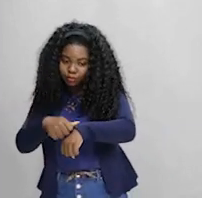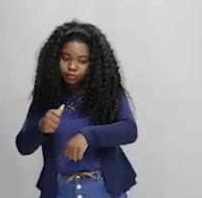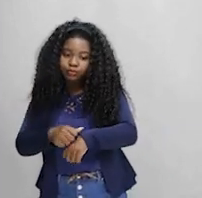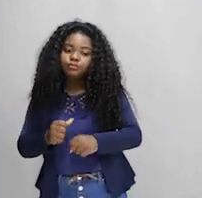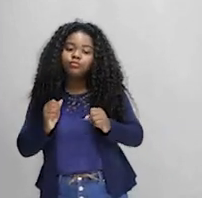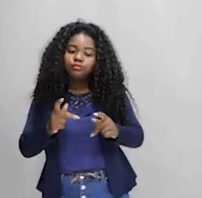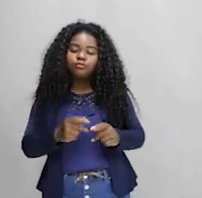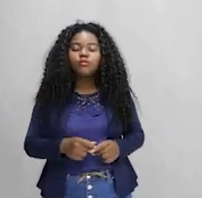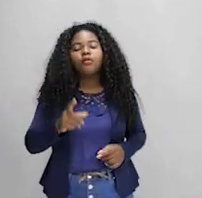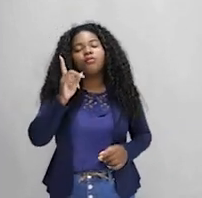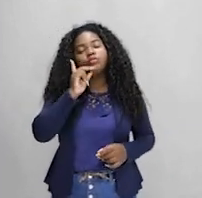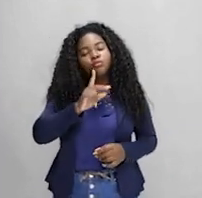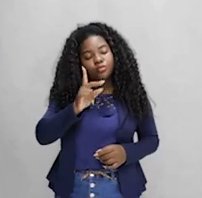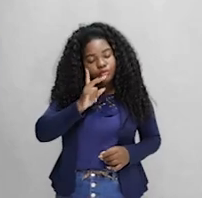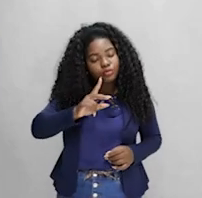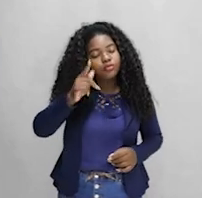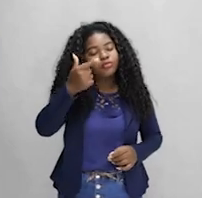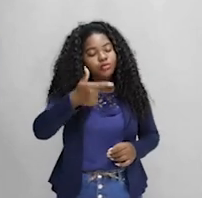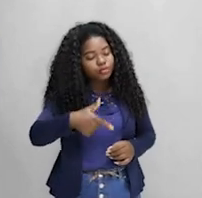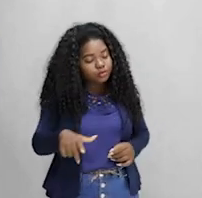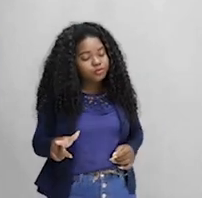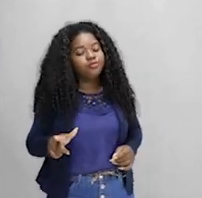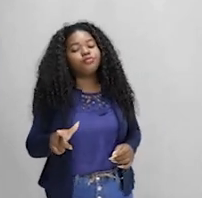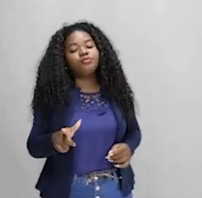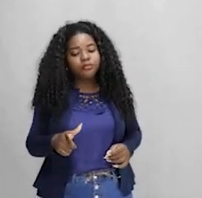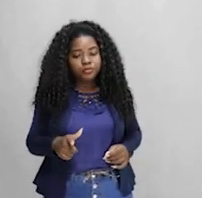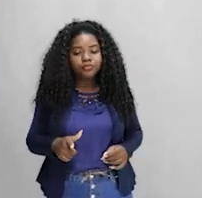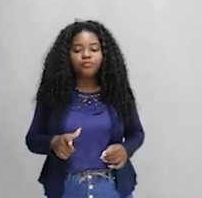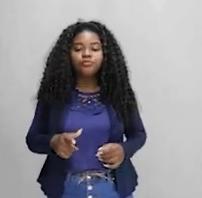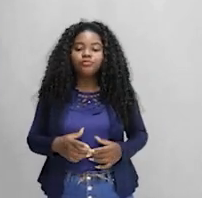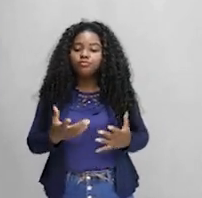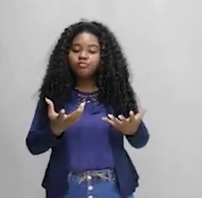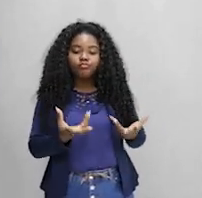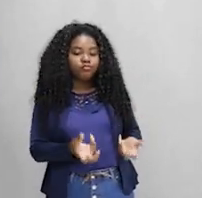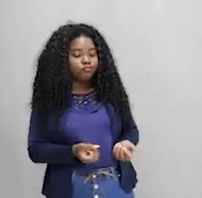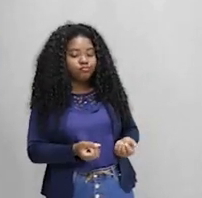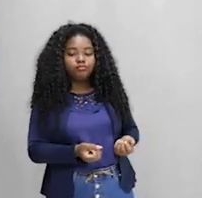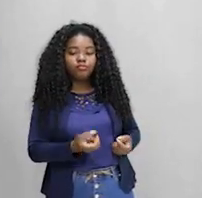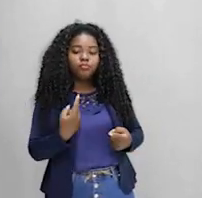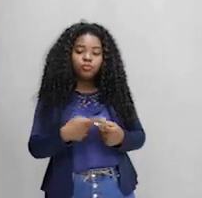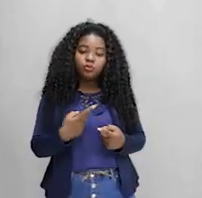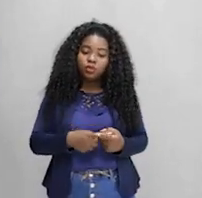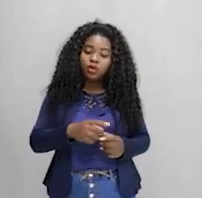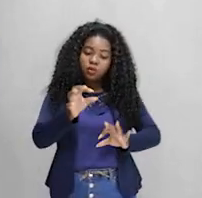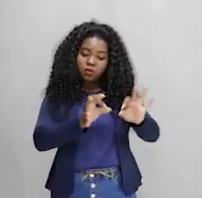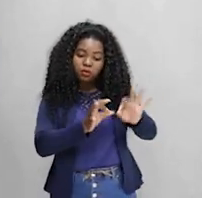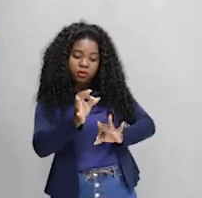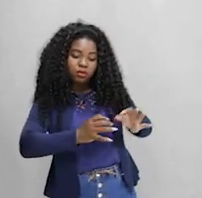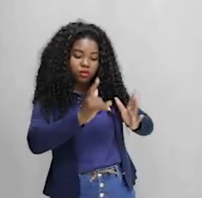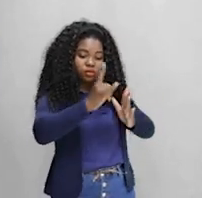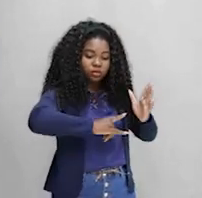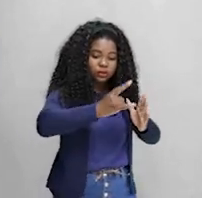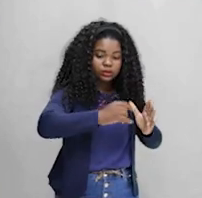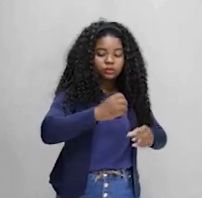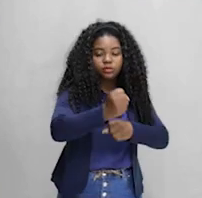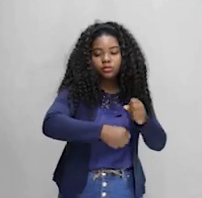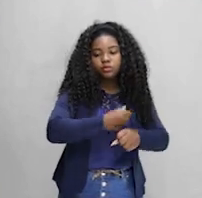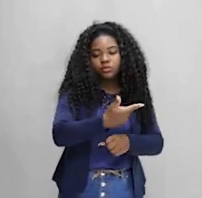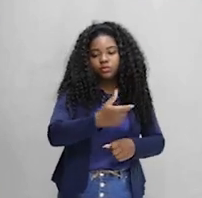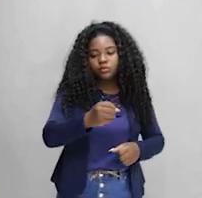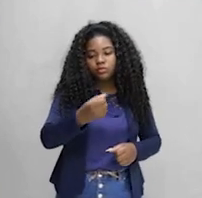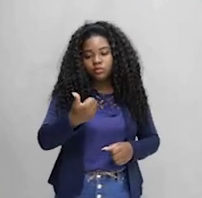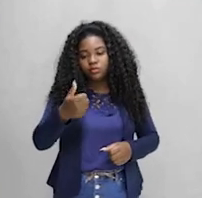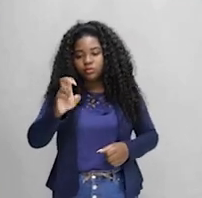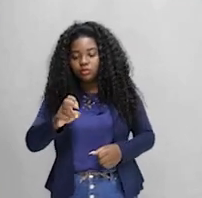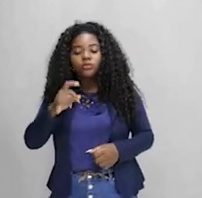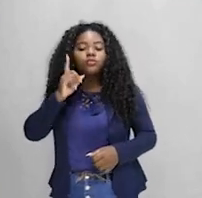Novamente, os Estados Unidos entram em evidência nesse acordo. Por quê? Quando esse acordo foi proposto em 2015, os Estados Unidos,